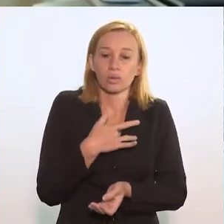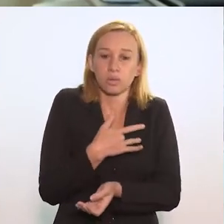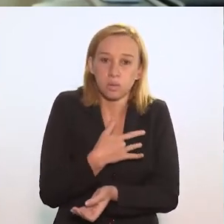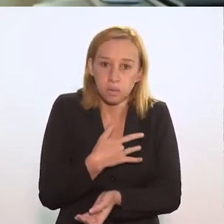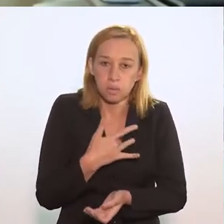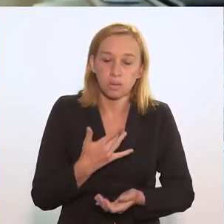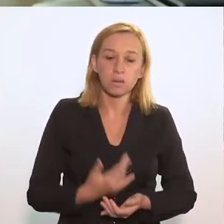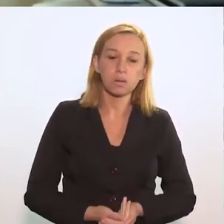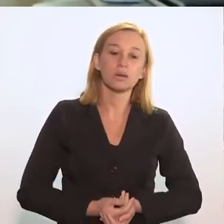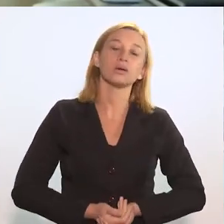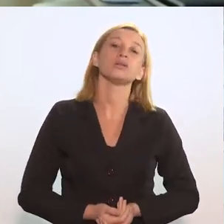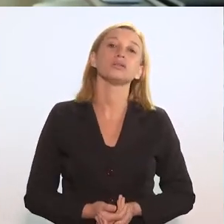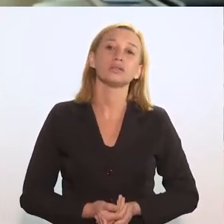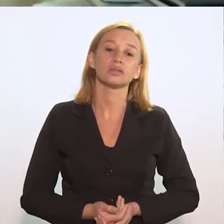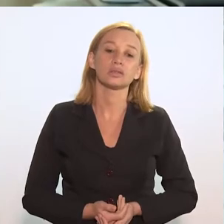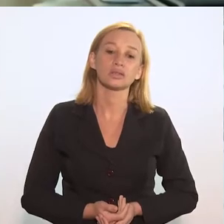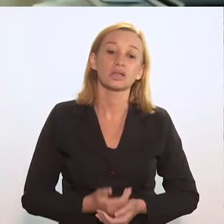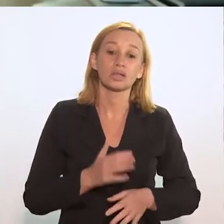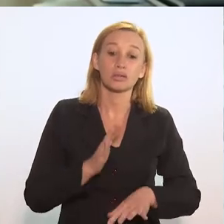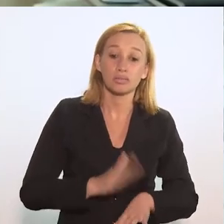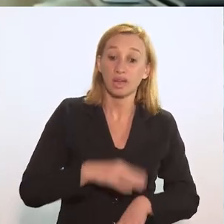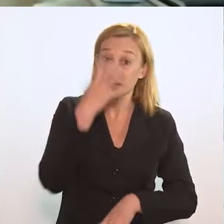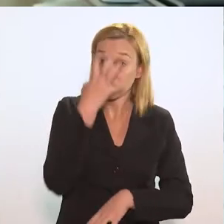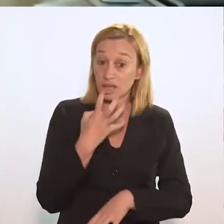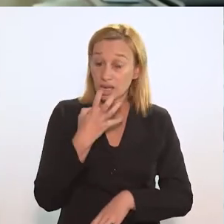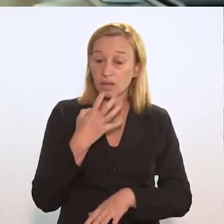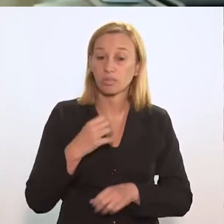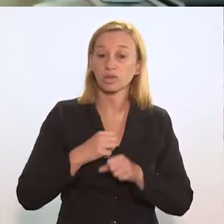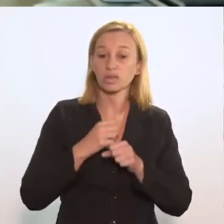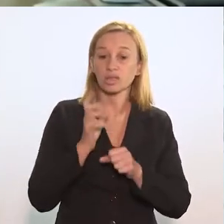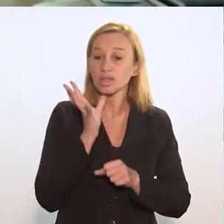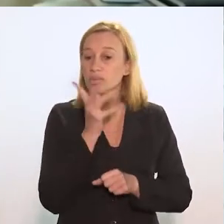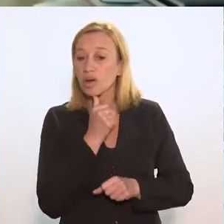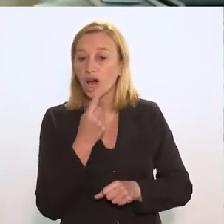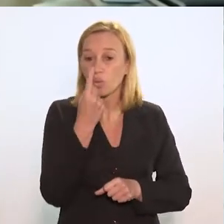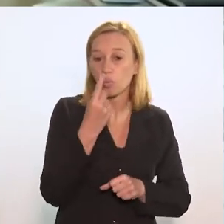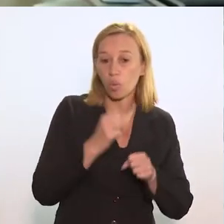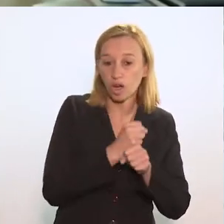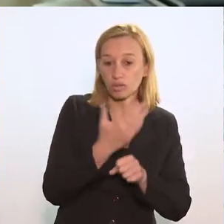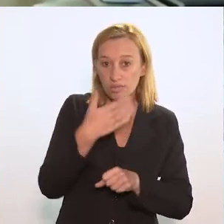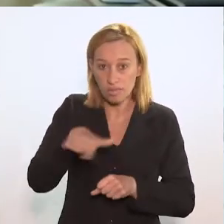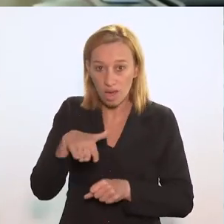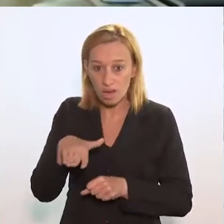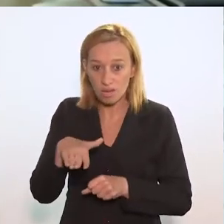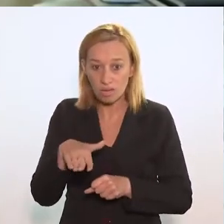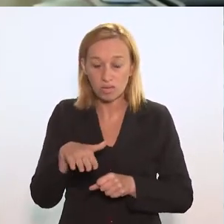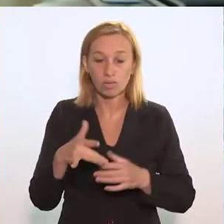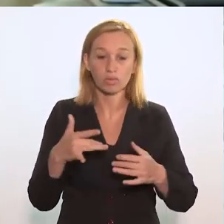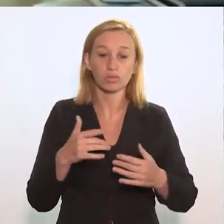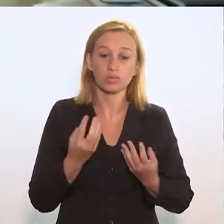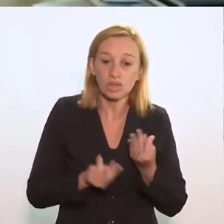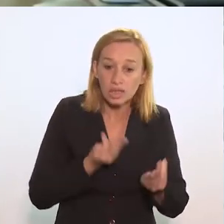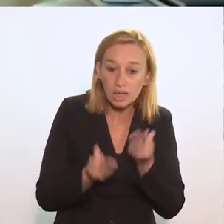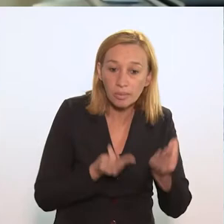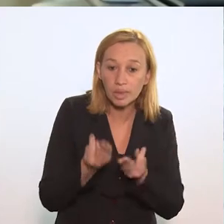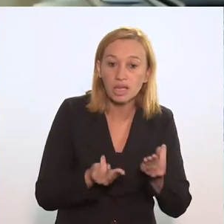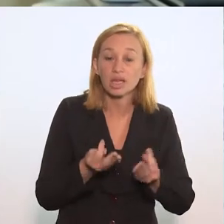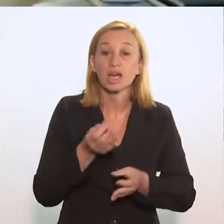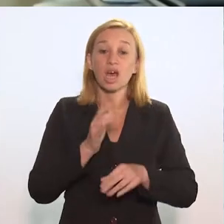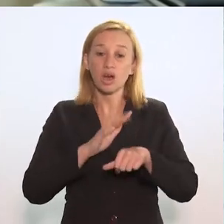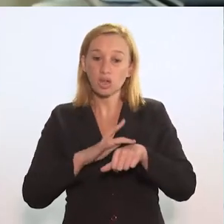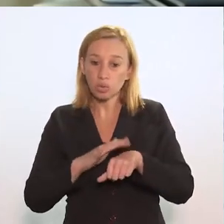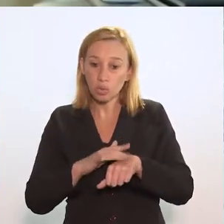tuberculose, é normalmente de seis meses. Nas formas mais graves, pode durar até um ano e meio. Mas é uma